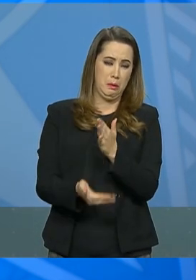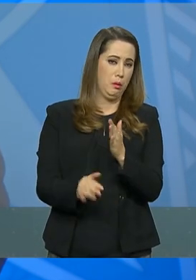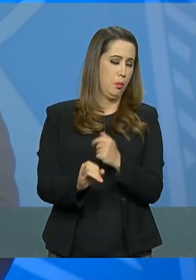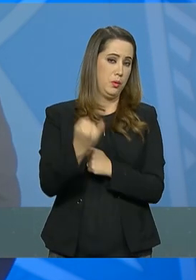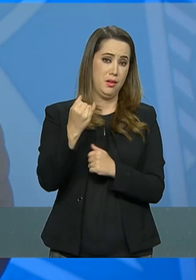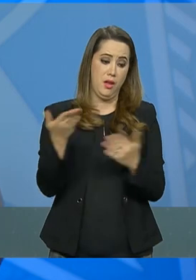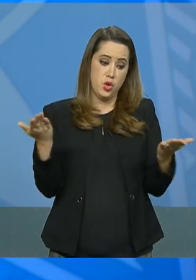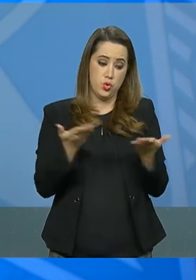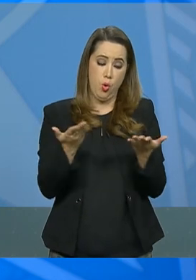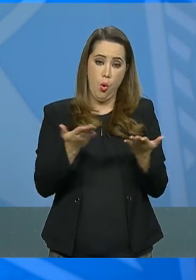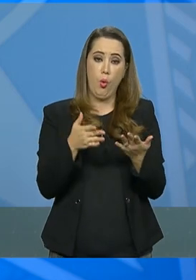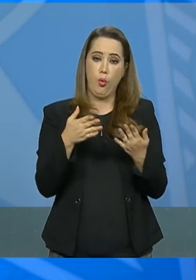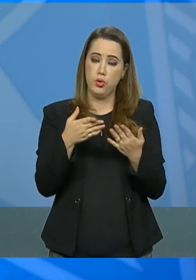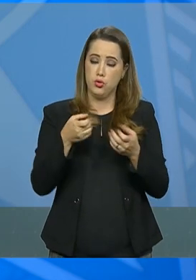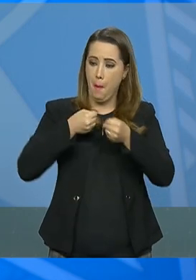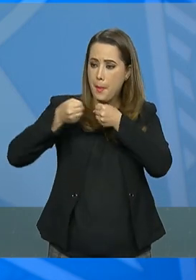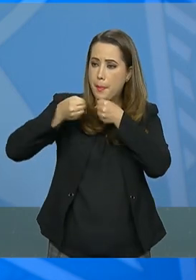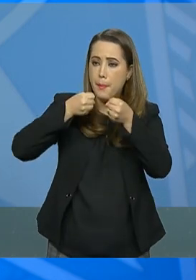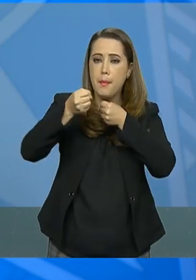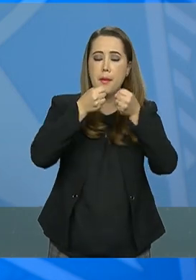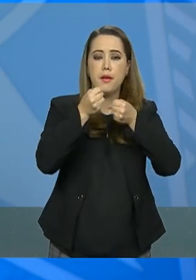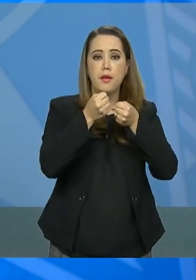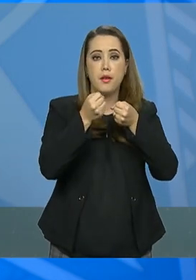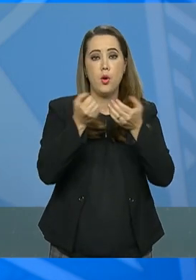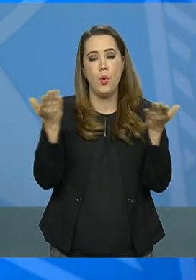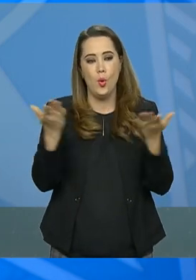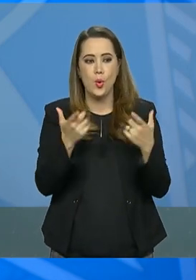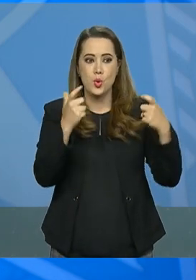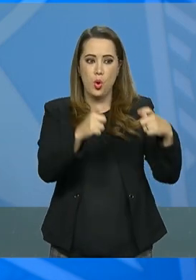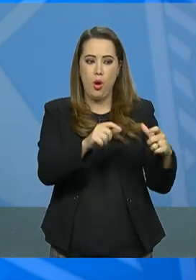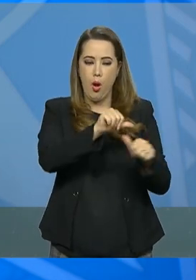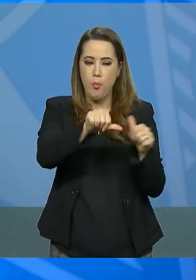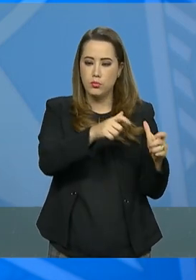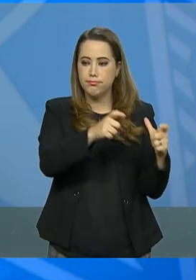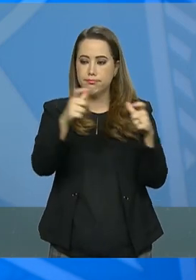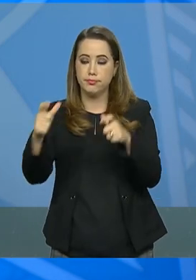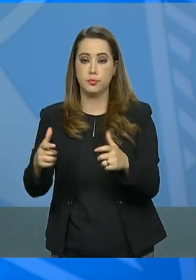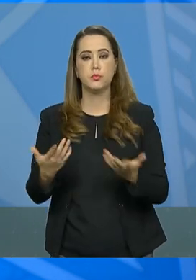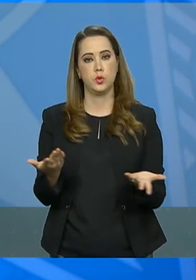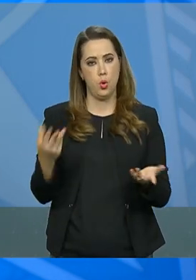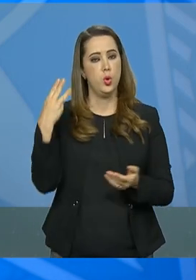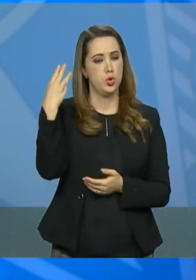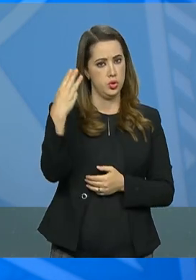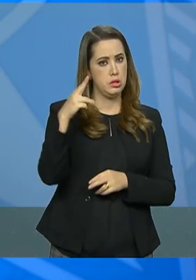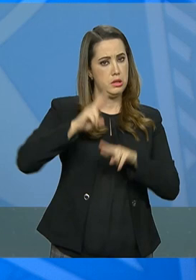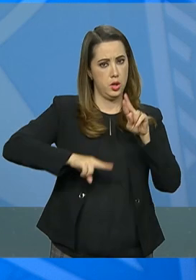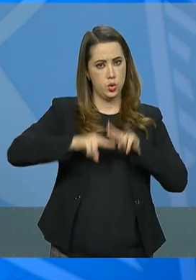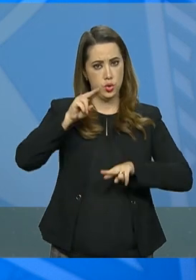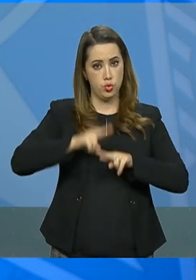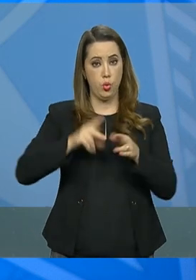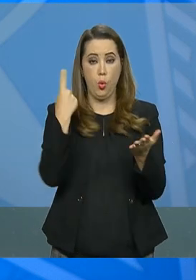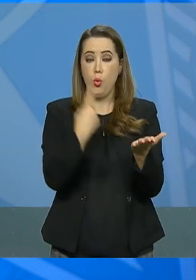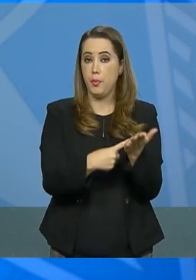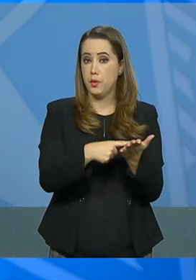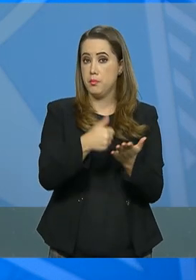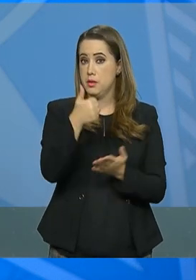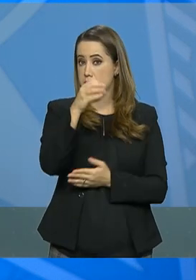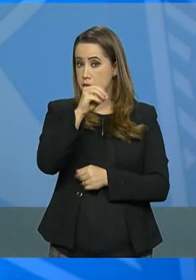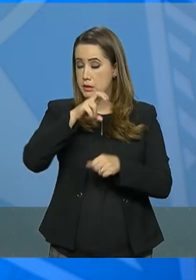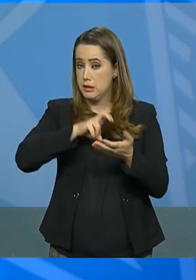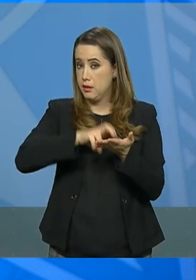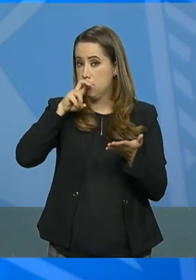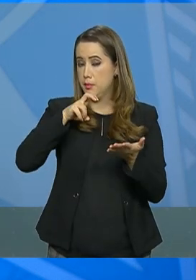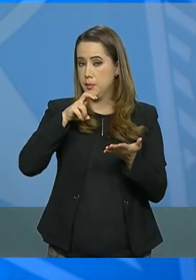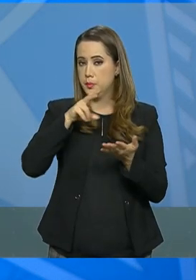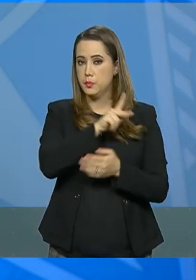oportunidade, nós trouxemos para cá. É um brief de 3 de junho, assuntos de governo, agenda, às 10 horas. O senhor presidente